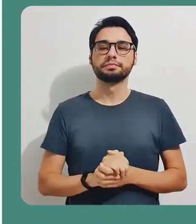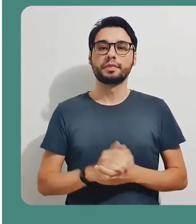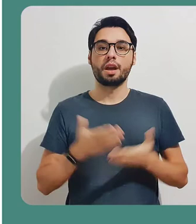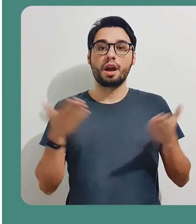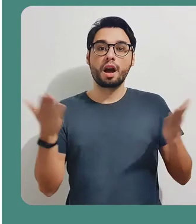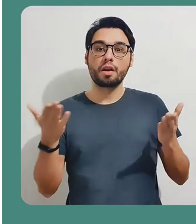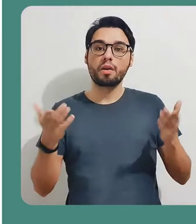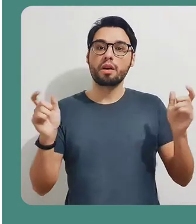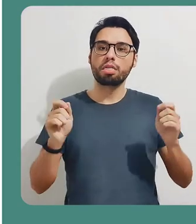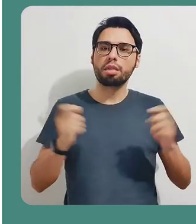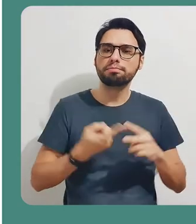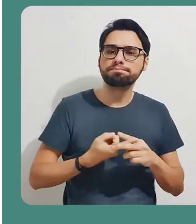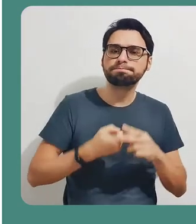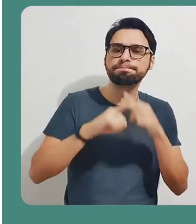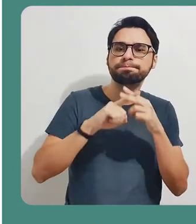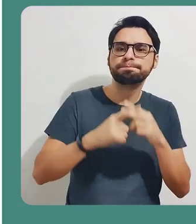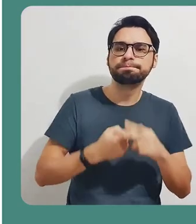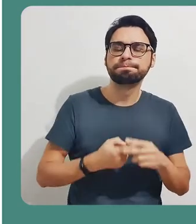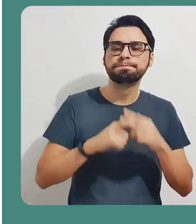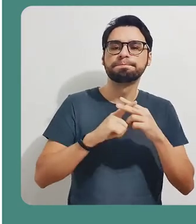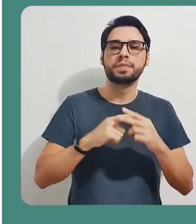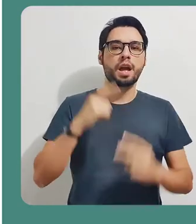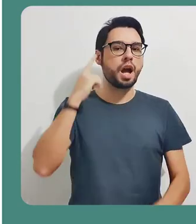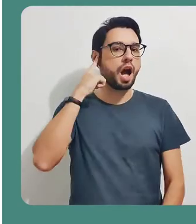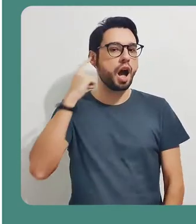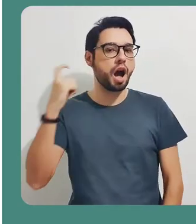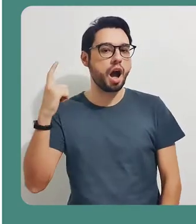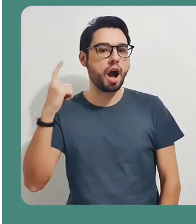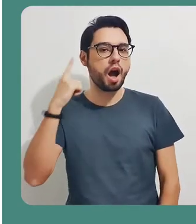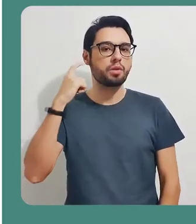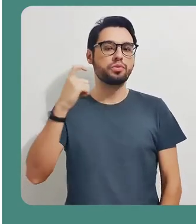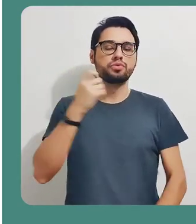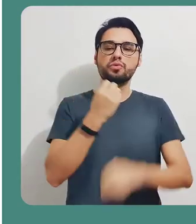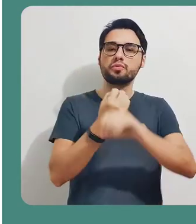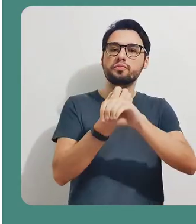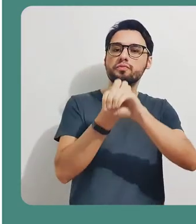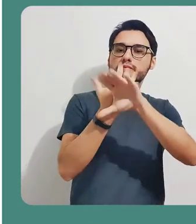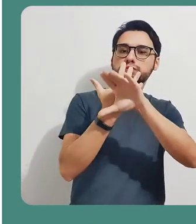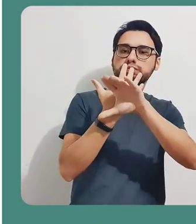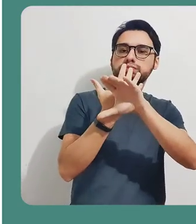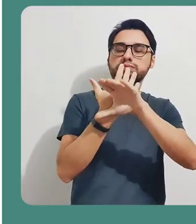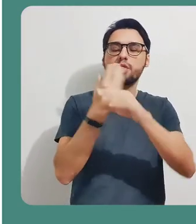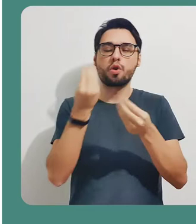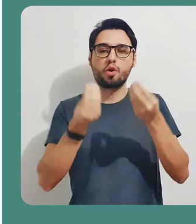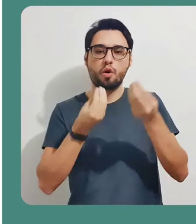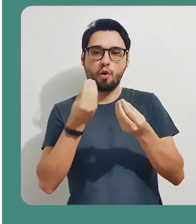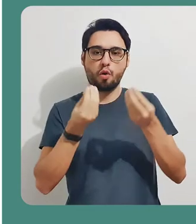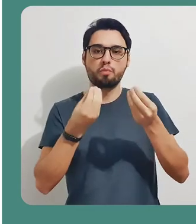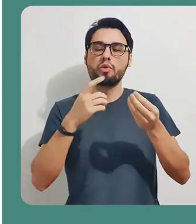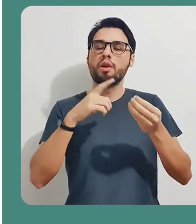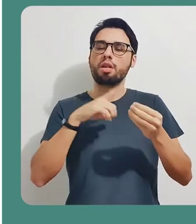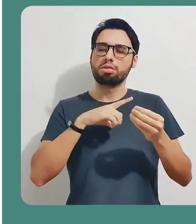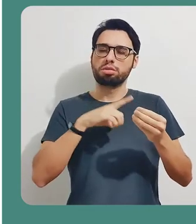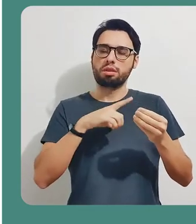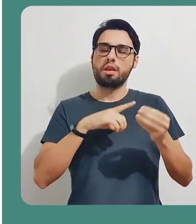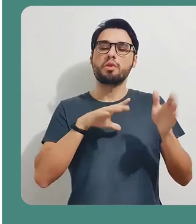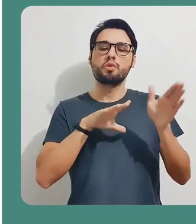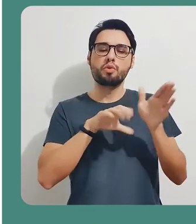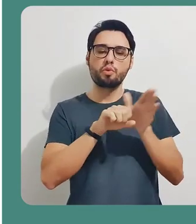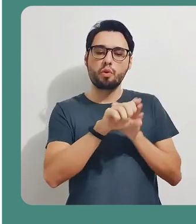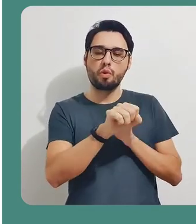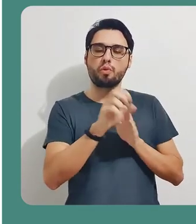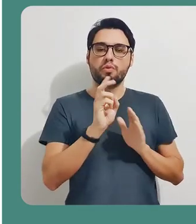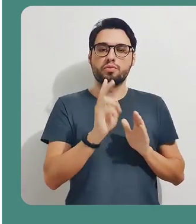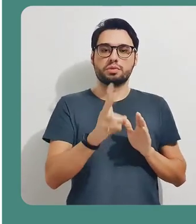e a sua tela de web conferência propriamente dita. Nesta tela, então, você pode fazer ajustes de áudio e captura de vídeo.